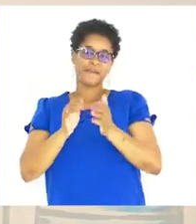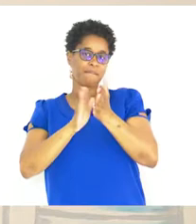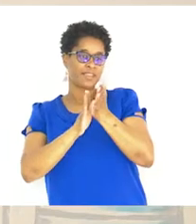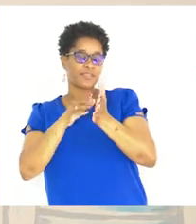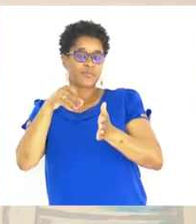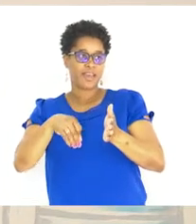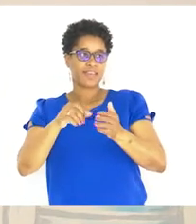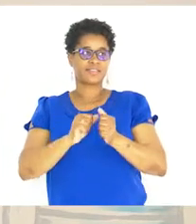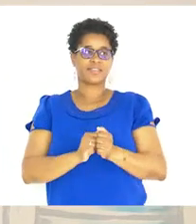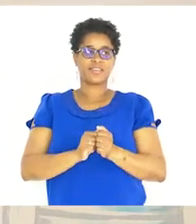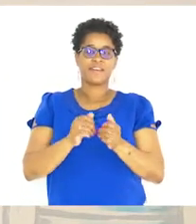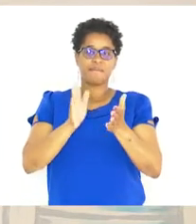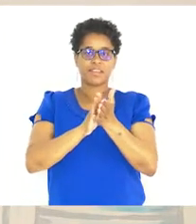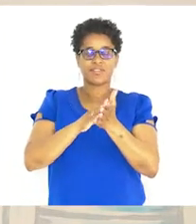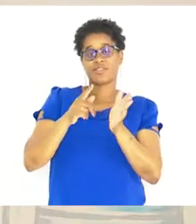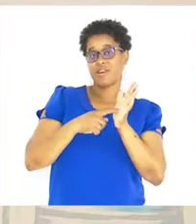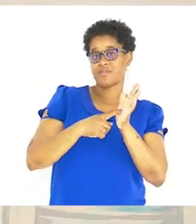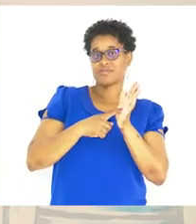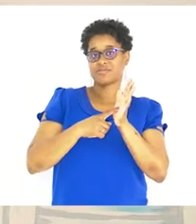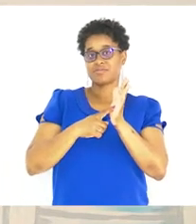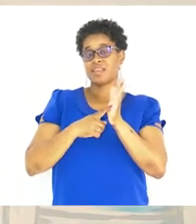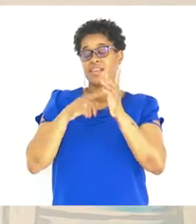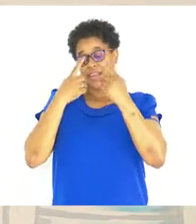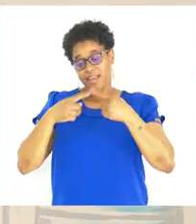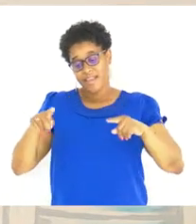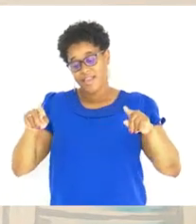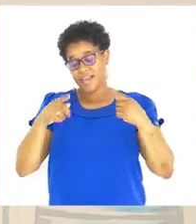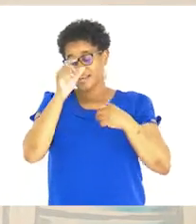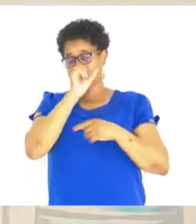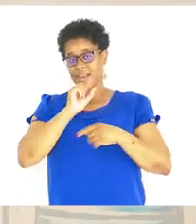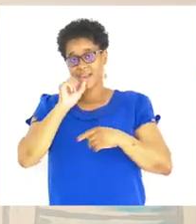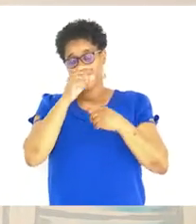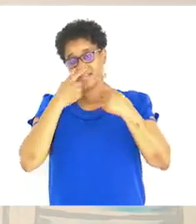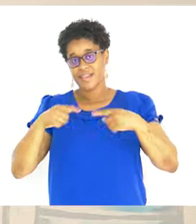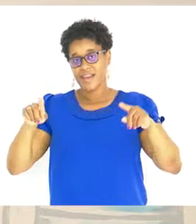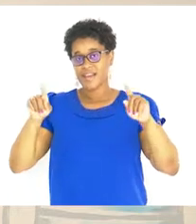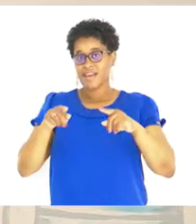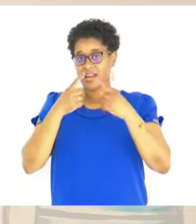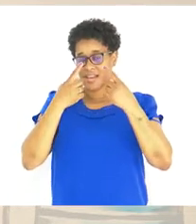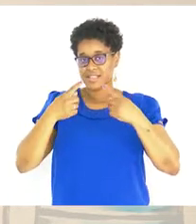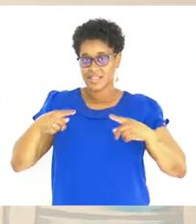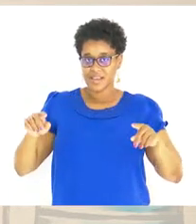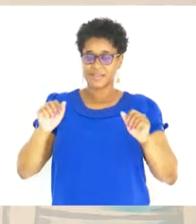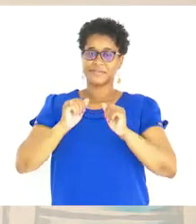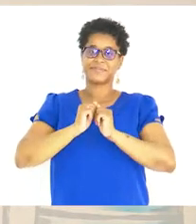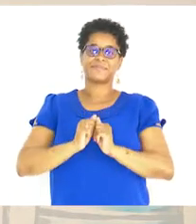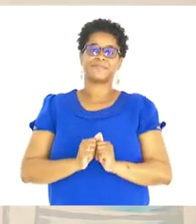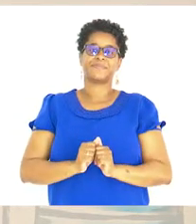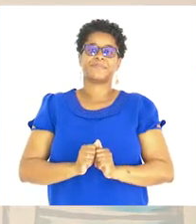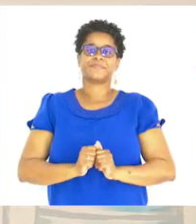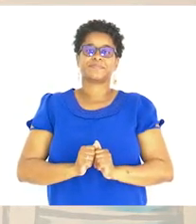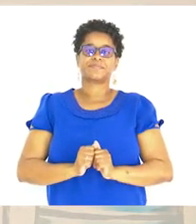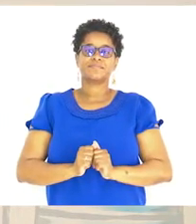Batendo os pés, batendo as mãos e cantando essa canção